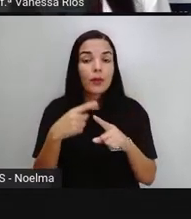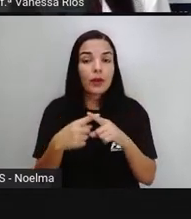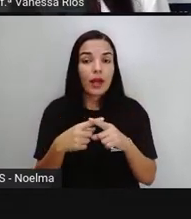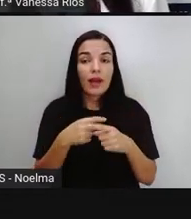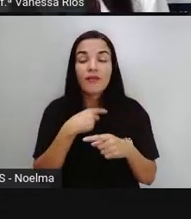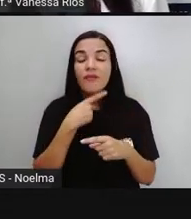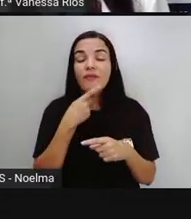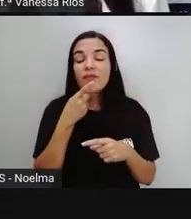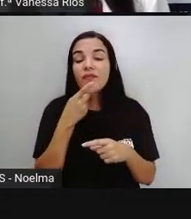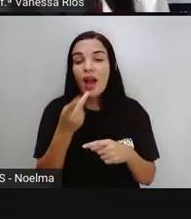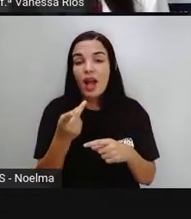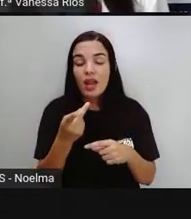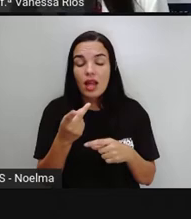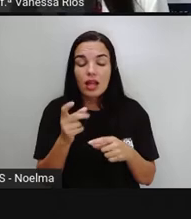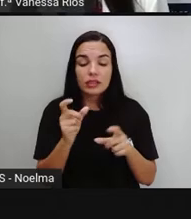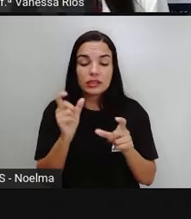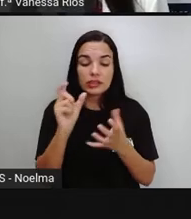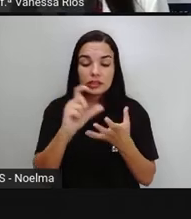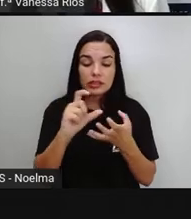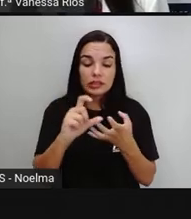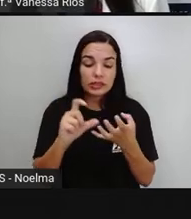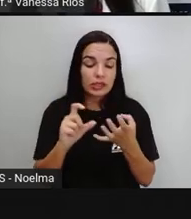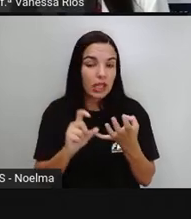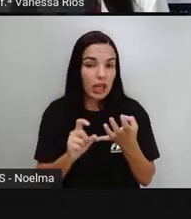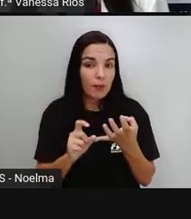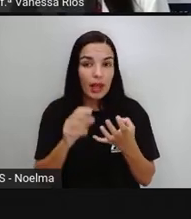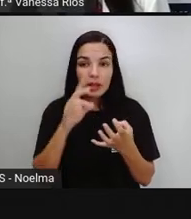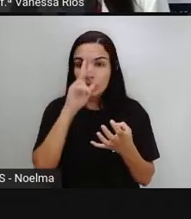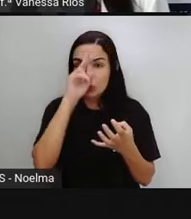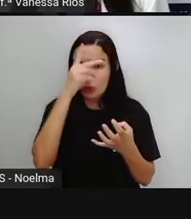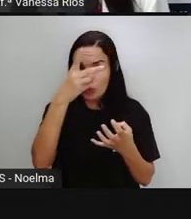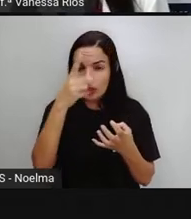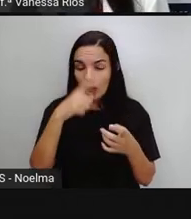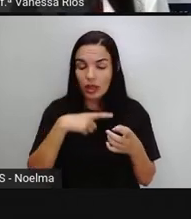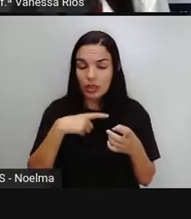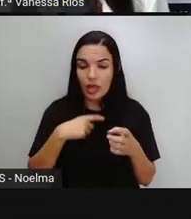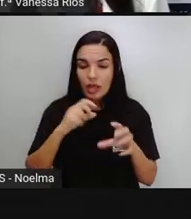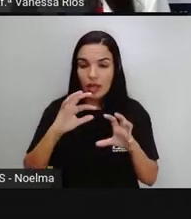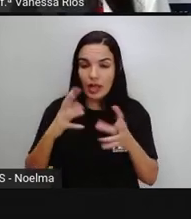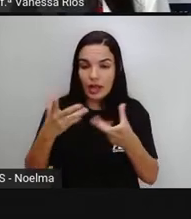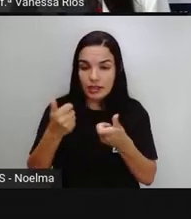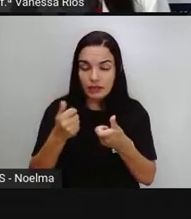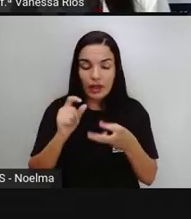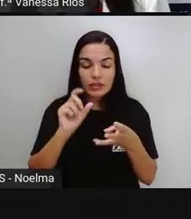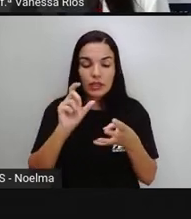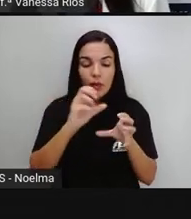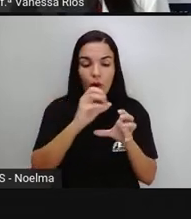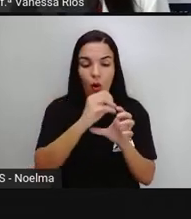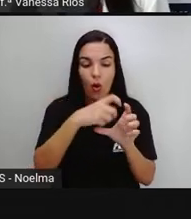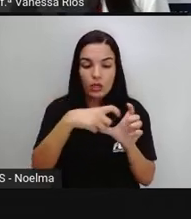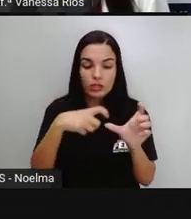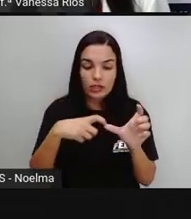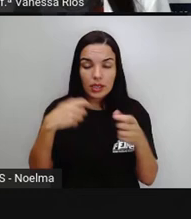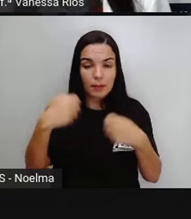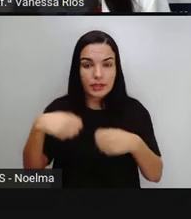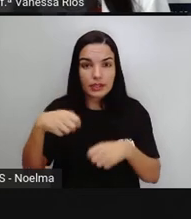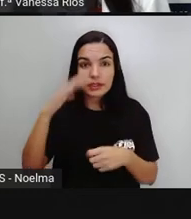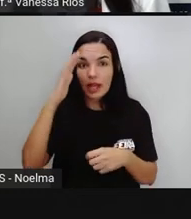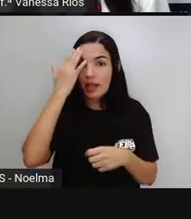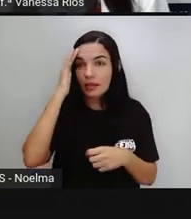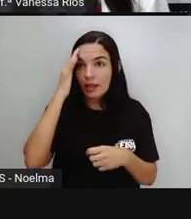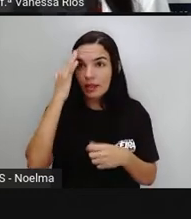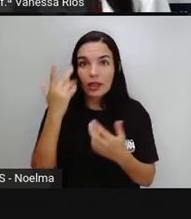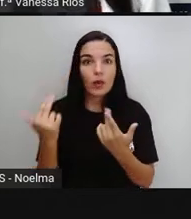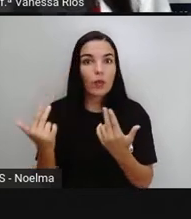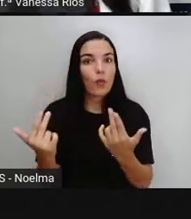Quando a gente fala em sílaba tônica e classifica as palavras em oxítonas, a gente precisa entender e lembrar que essas mesmas